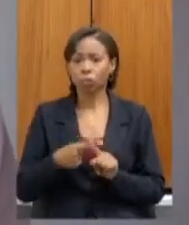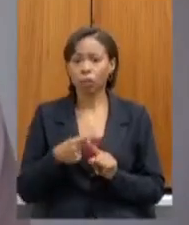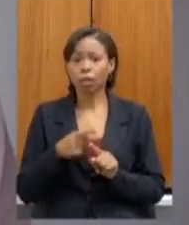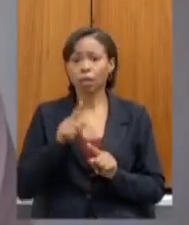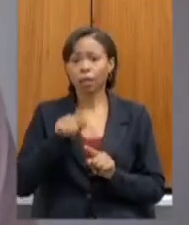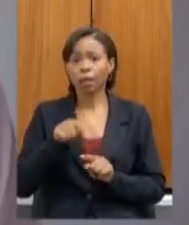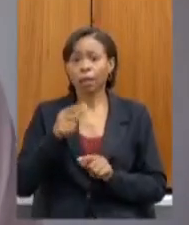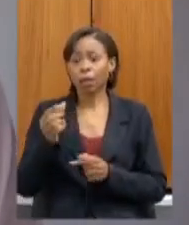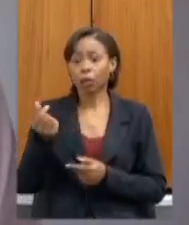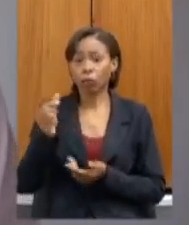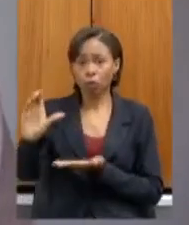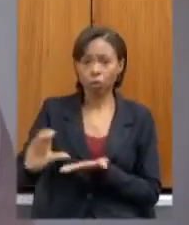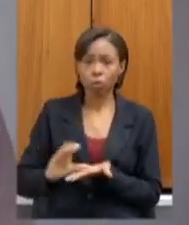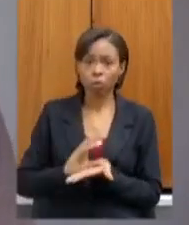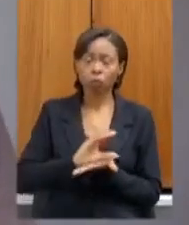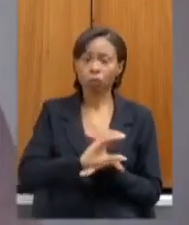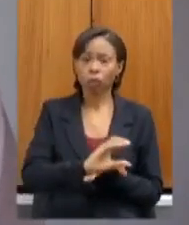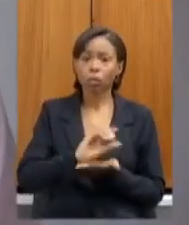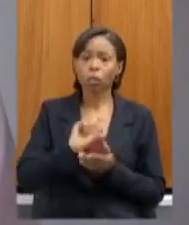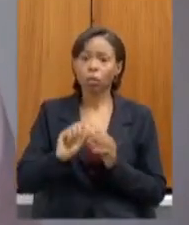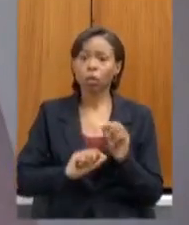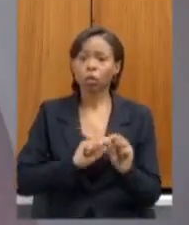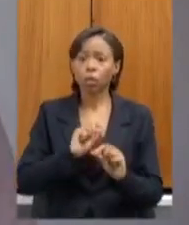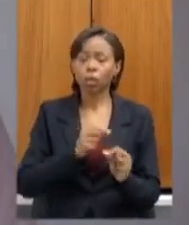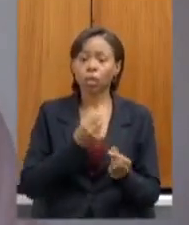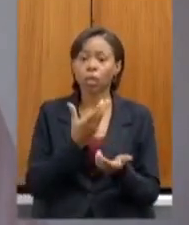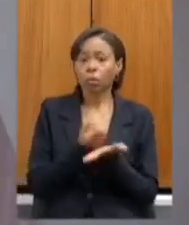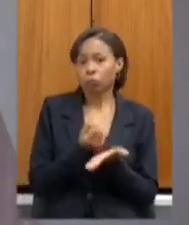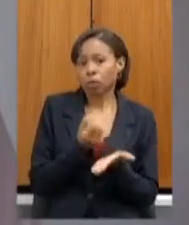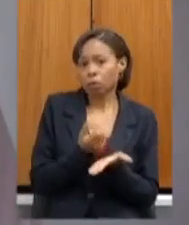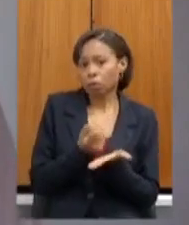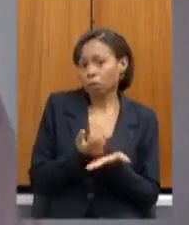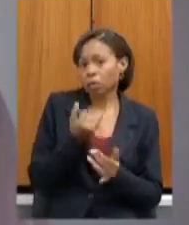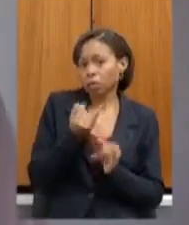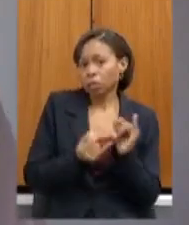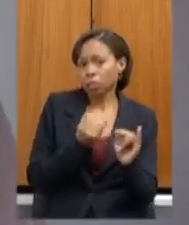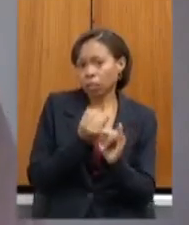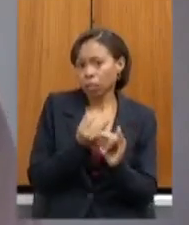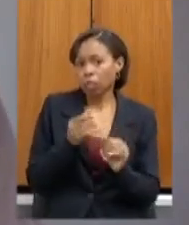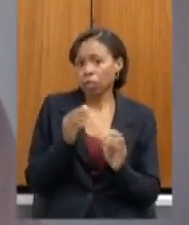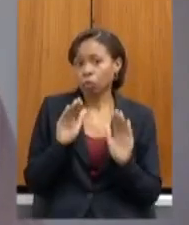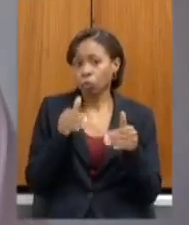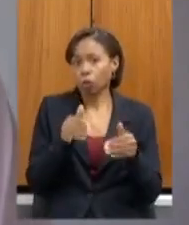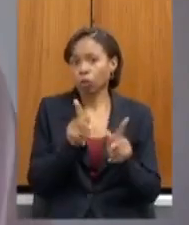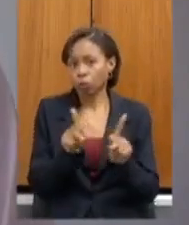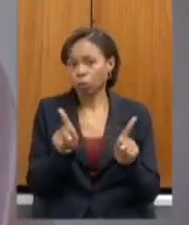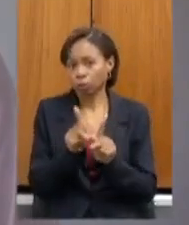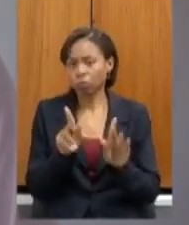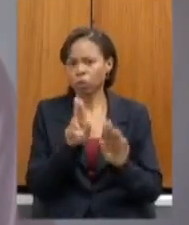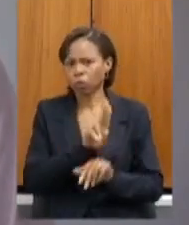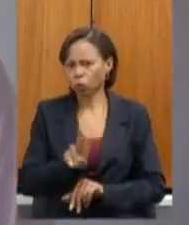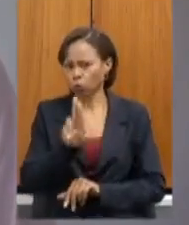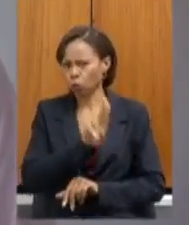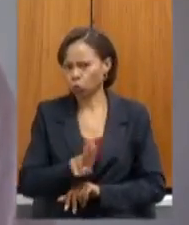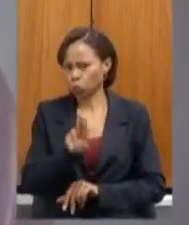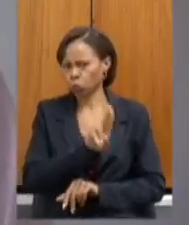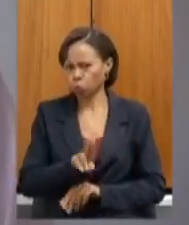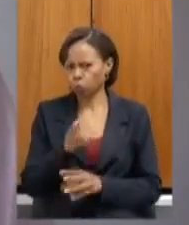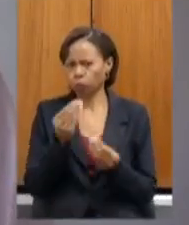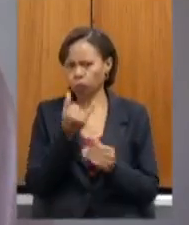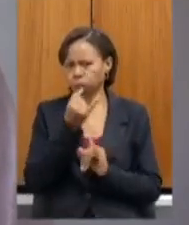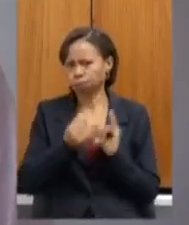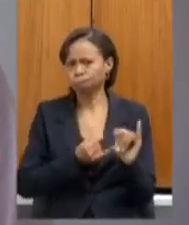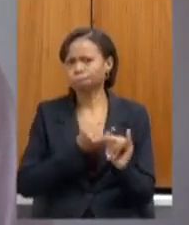patrocinados de financiamento ao pacote de dados dos professores e que vem sendo bastante utilizado deputada muitos profissionais vem